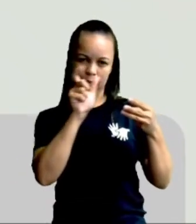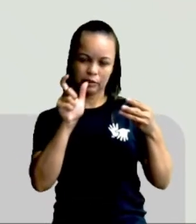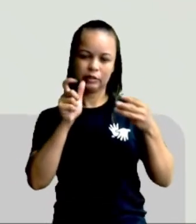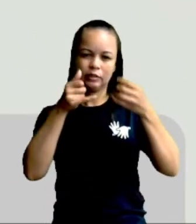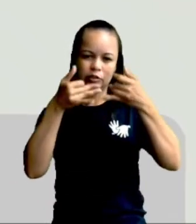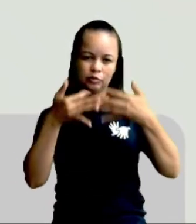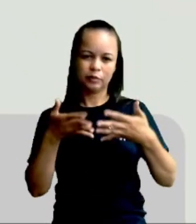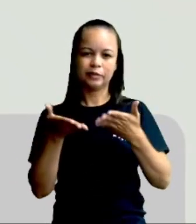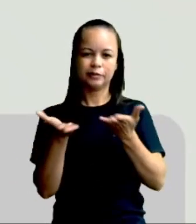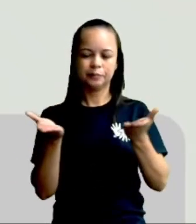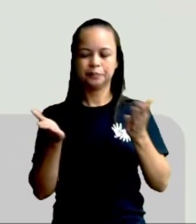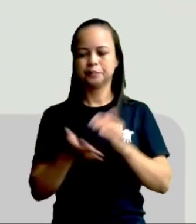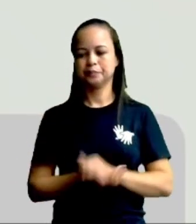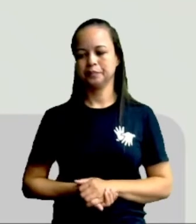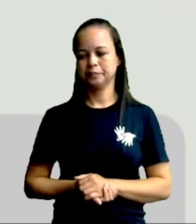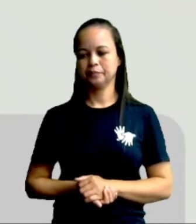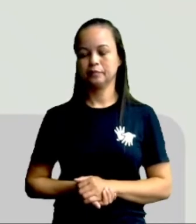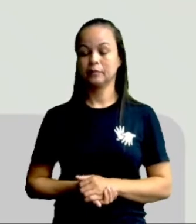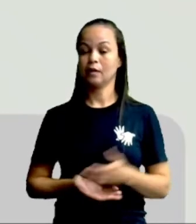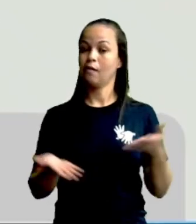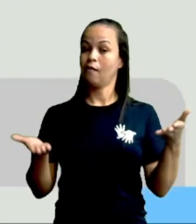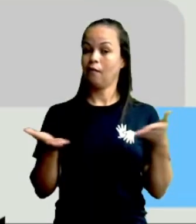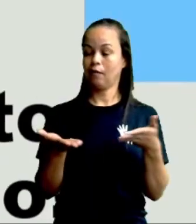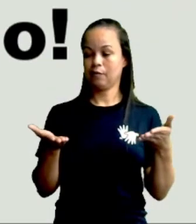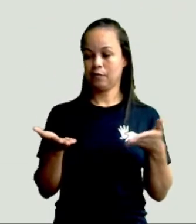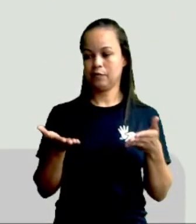ideia aí da tirinha. Agora, gente.